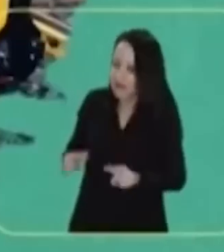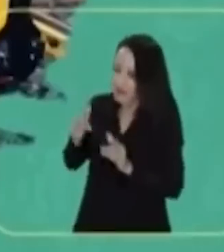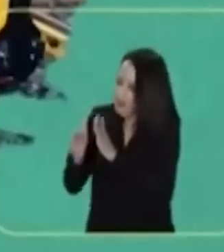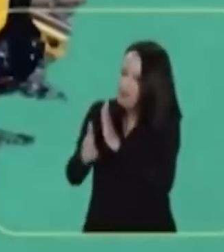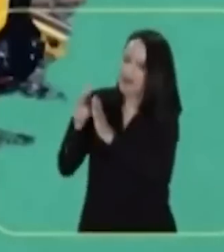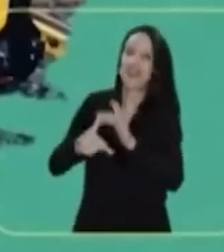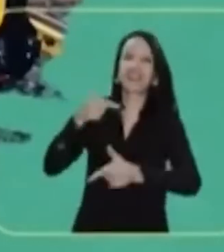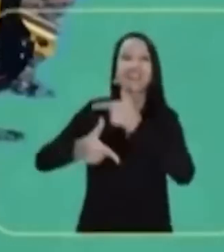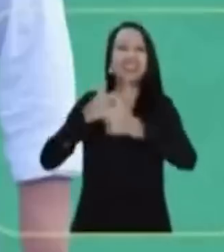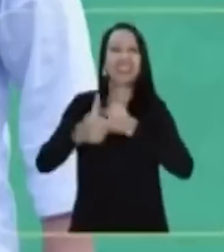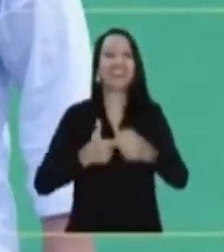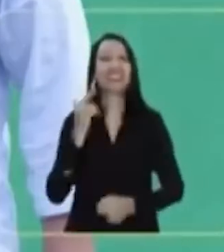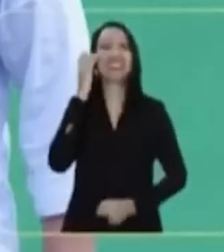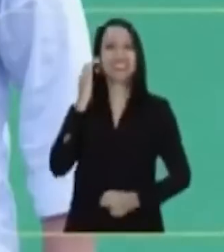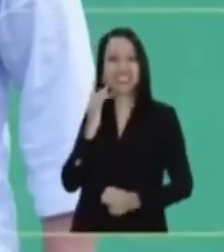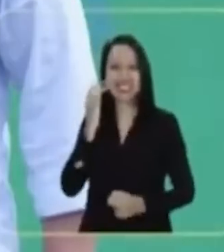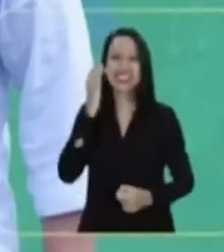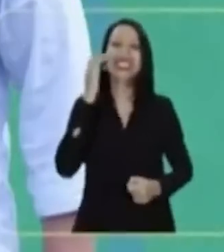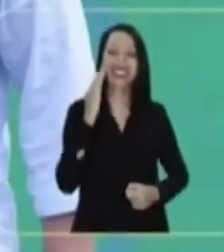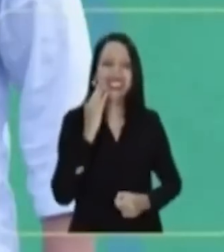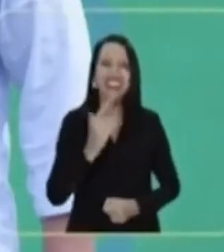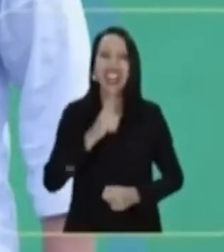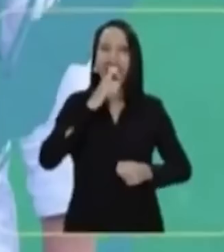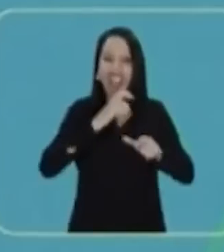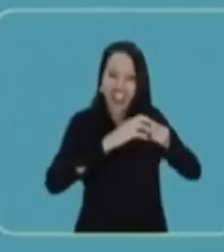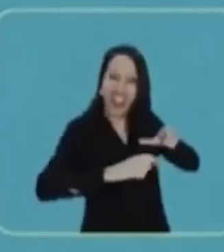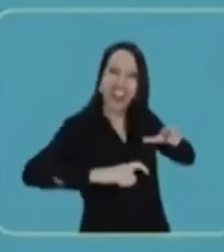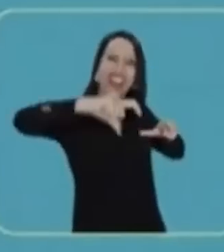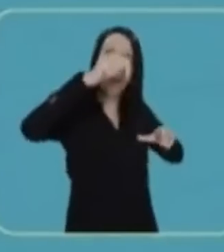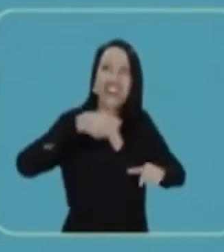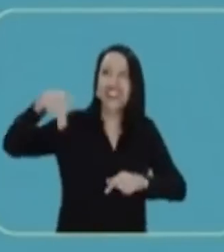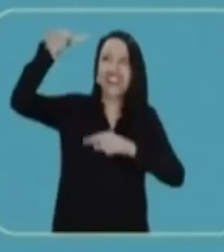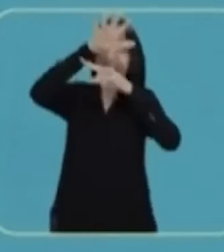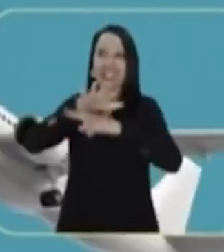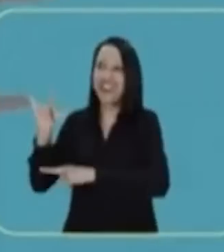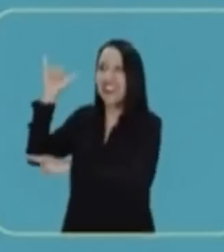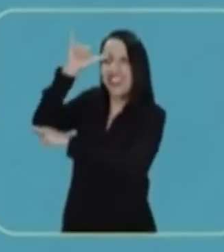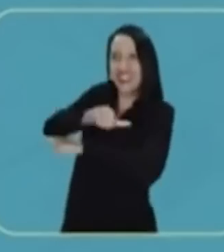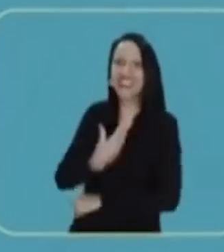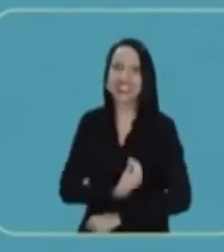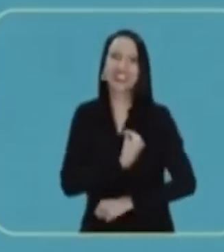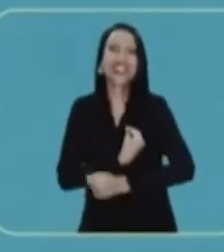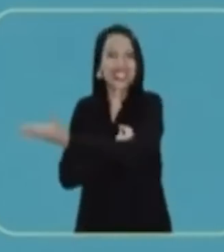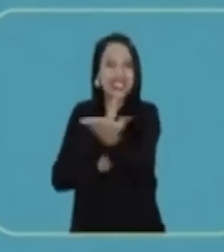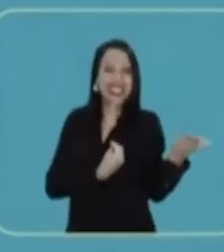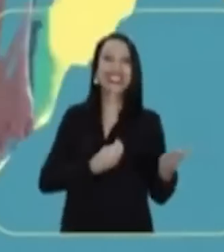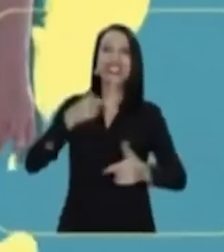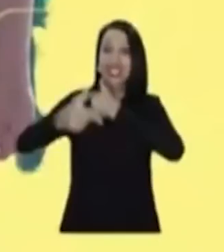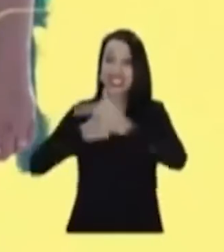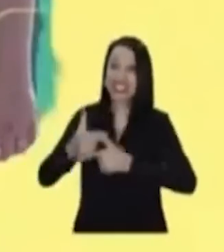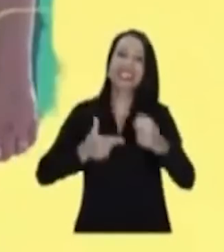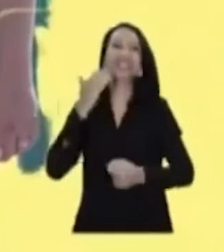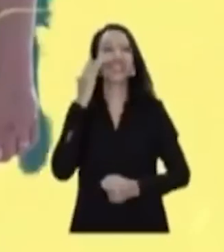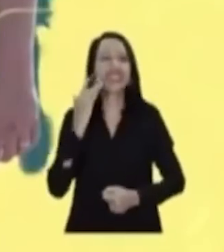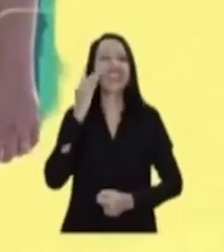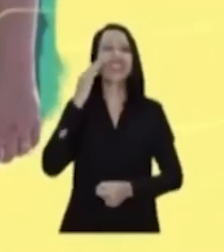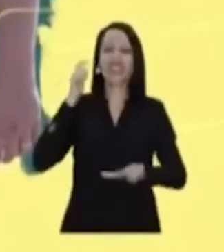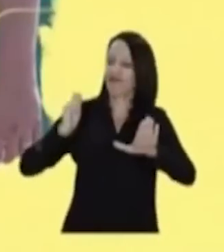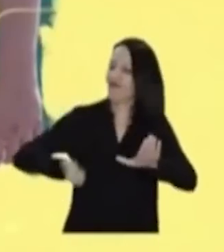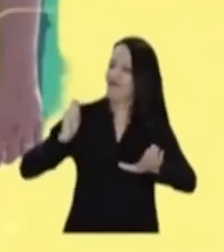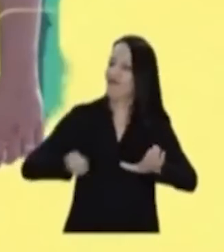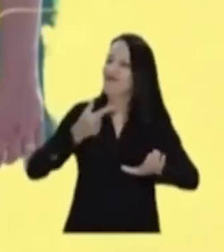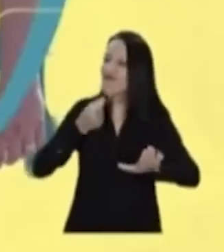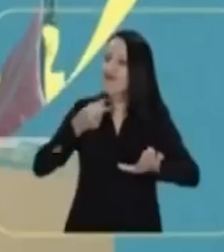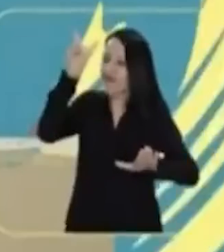e trilho para o trem, tem o trabalho do Tarcísio. Água no Nordeste, no aeroporto tem, tem o trabalho do